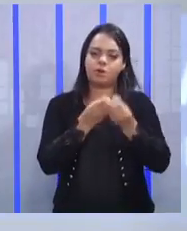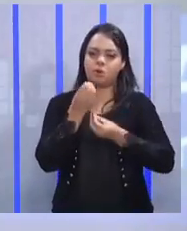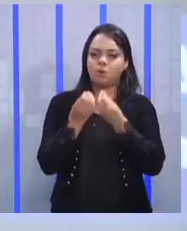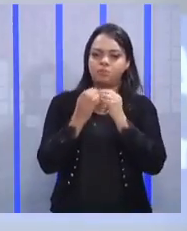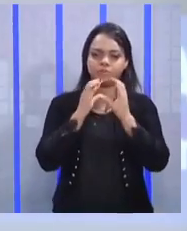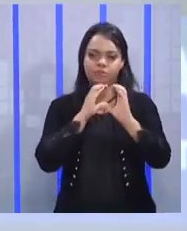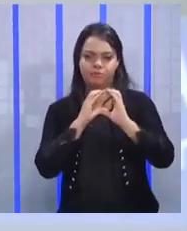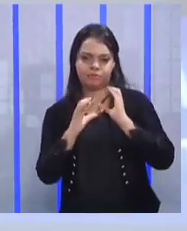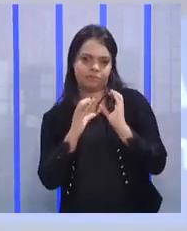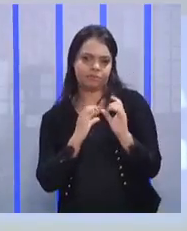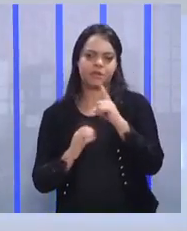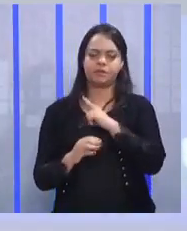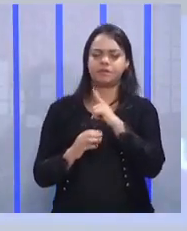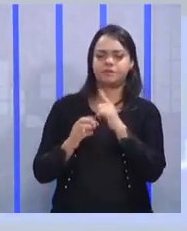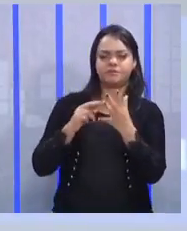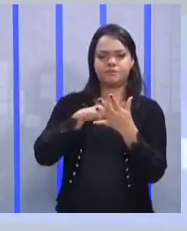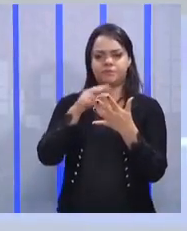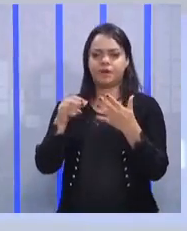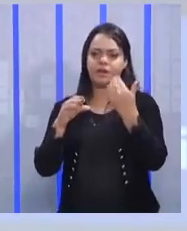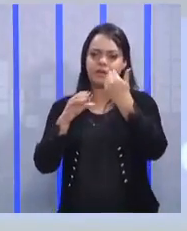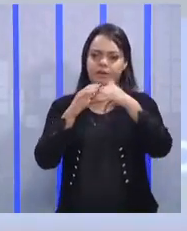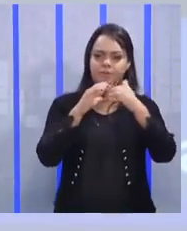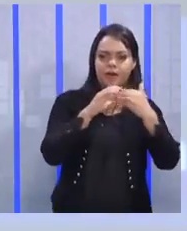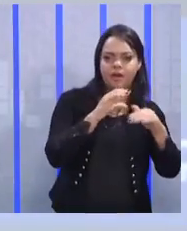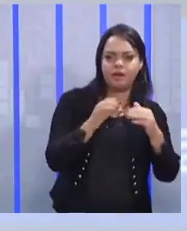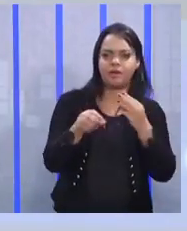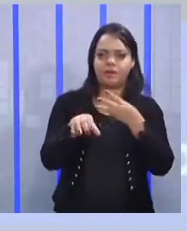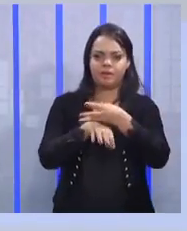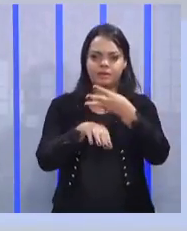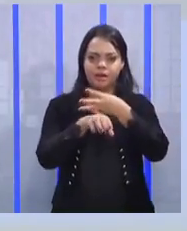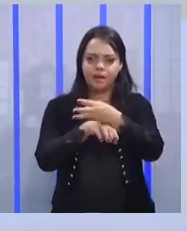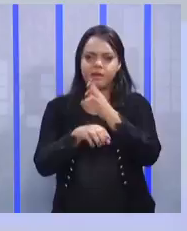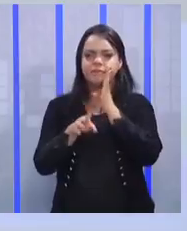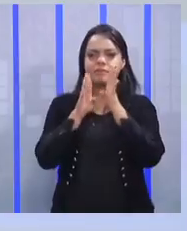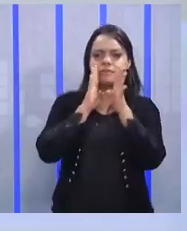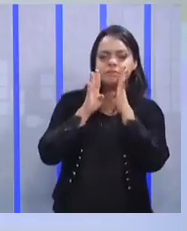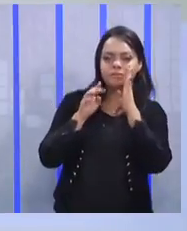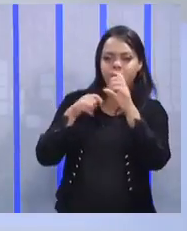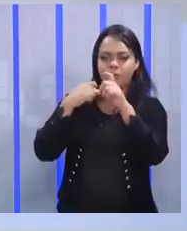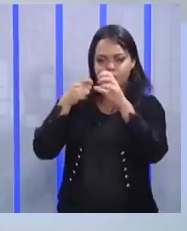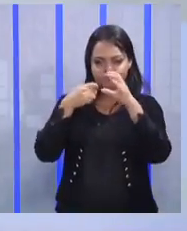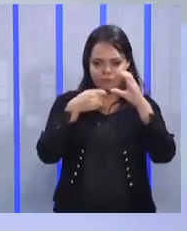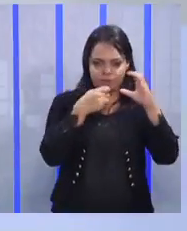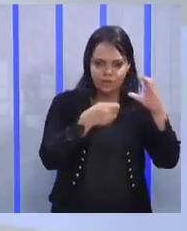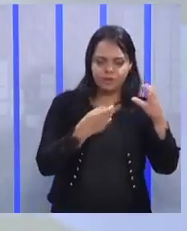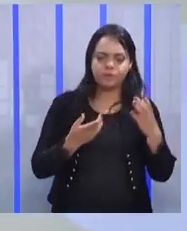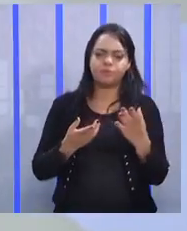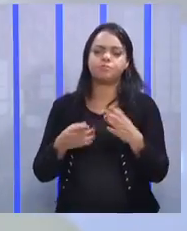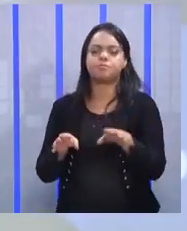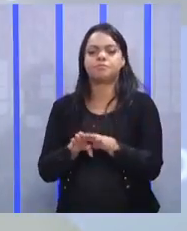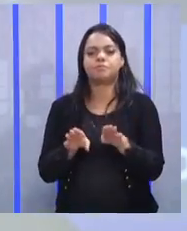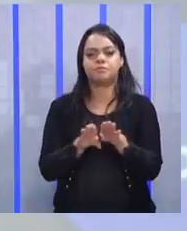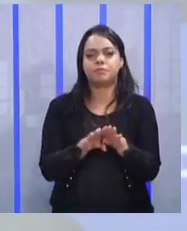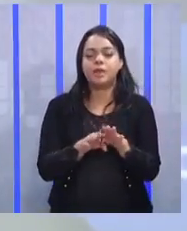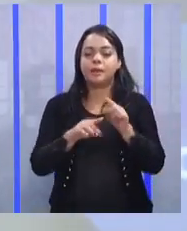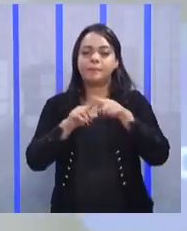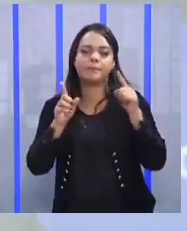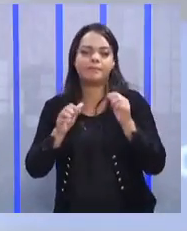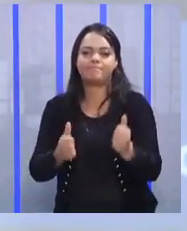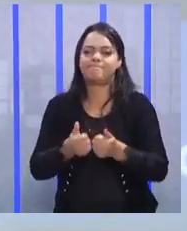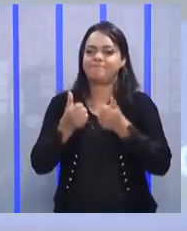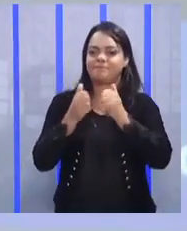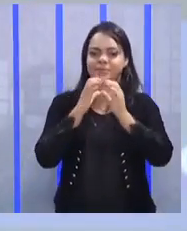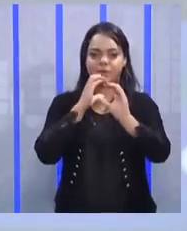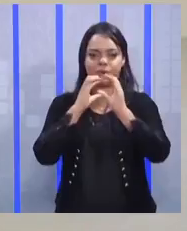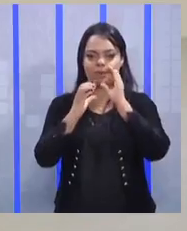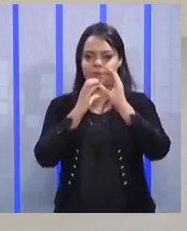comunicação. E-mail, WhatsApp, Facebook, videoconferência, audioconferência, blá, blá, blá, um monte. Mas o melhor meio de comunicação,